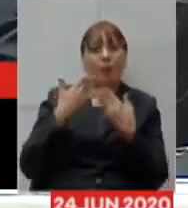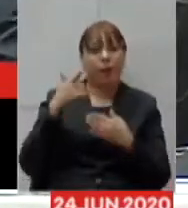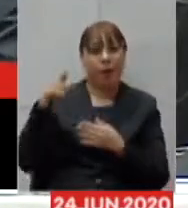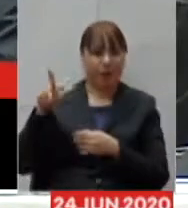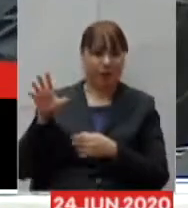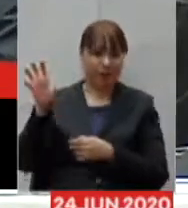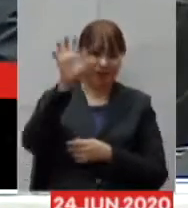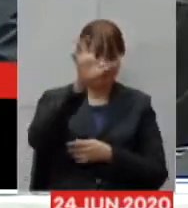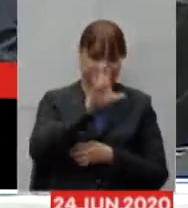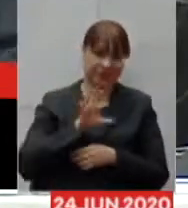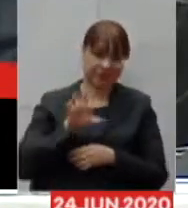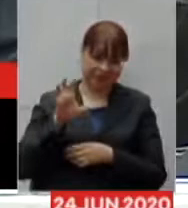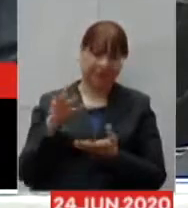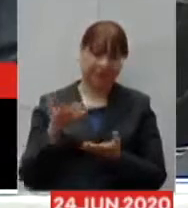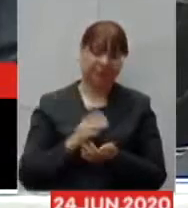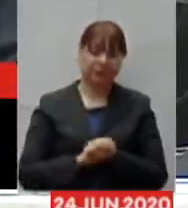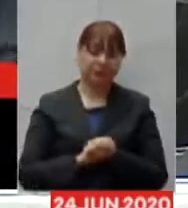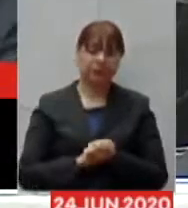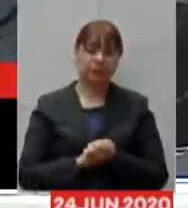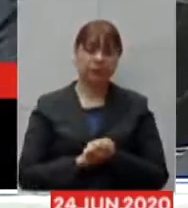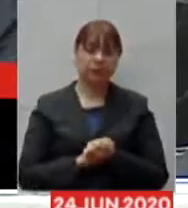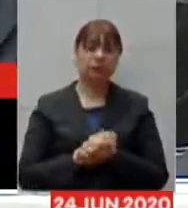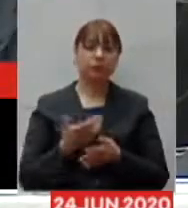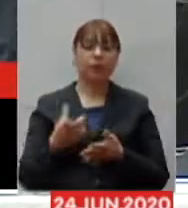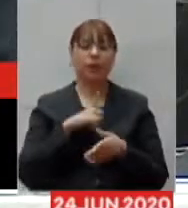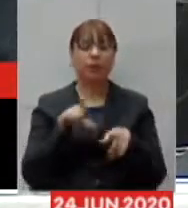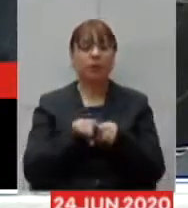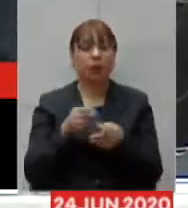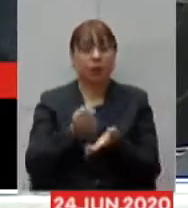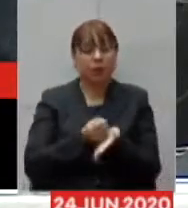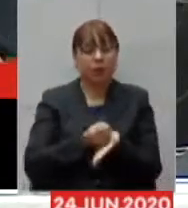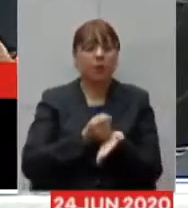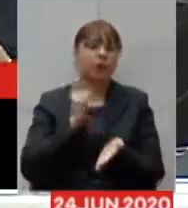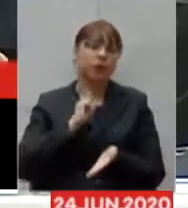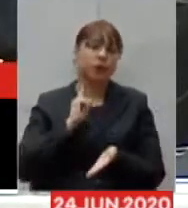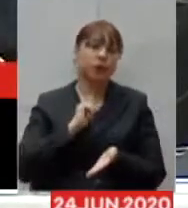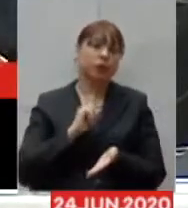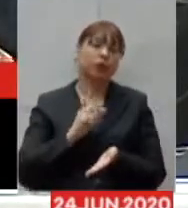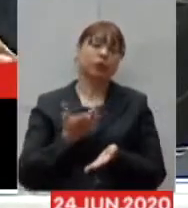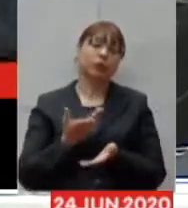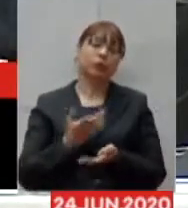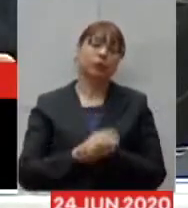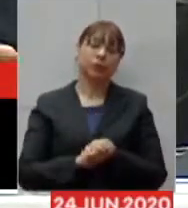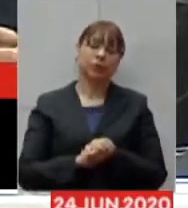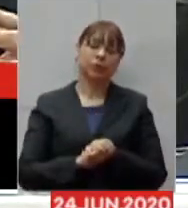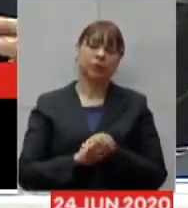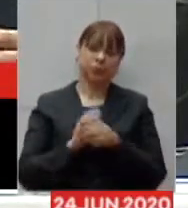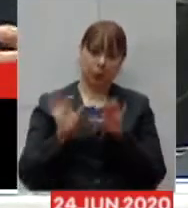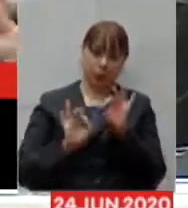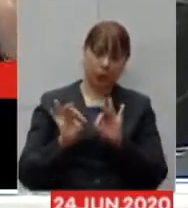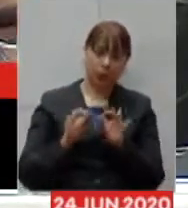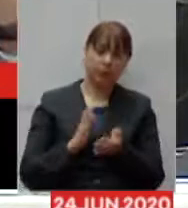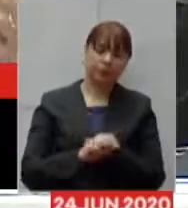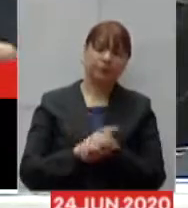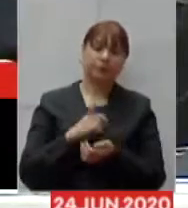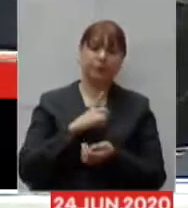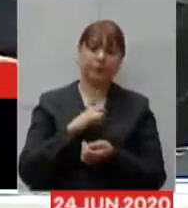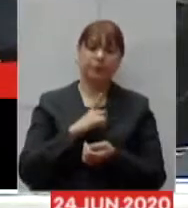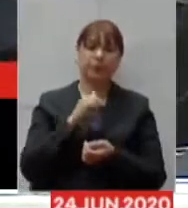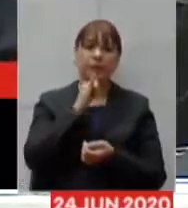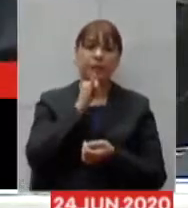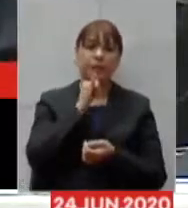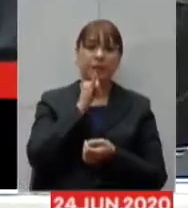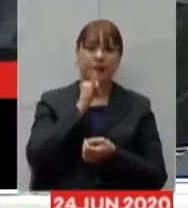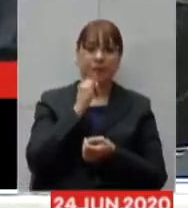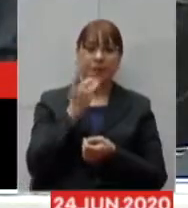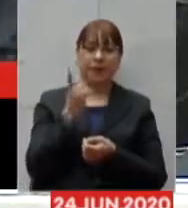tem uma dificuldade que envolve múltiplos parceiros envolve a operadora de táxi né 99